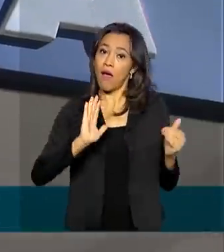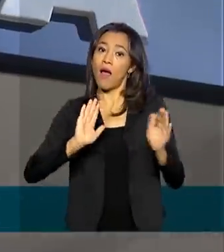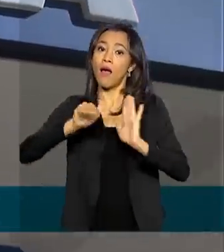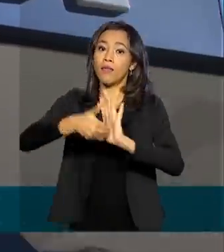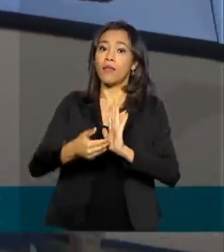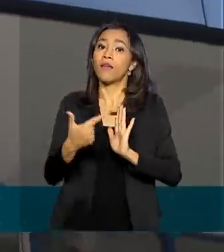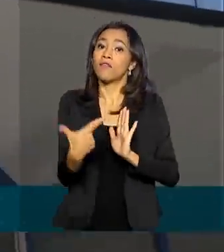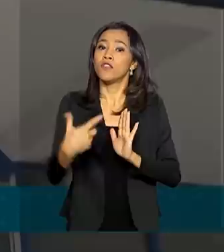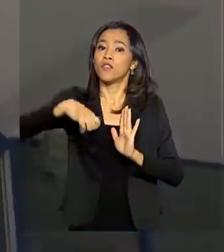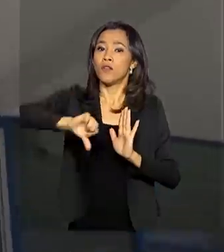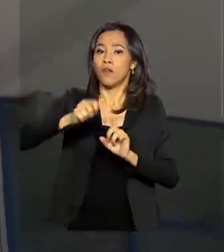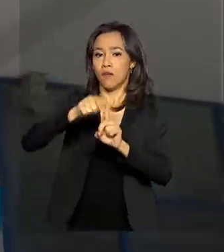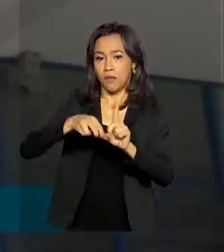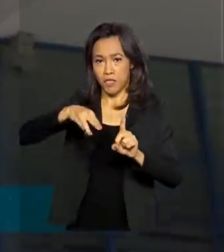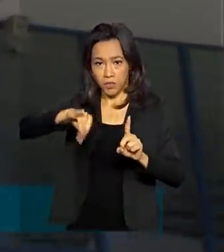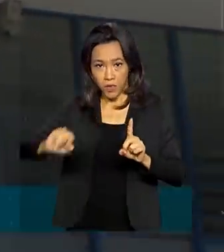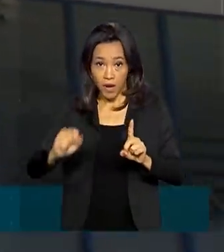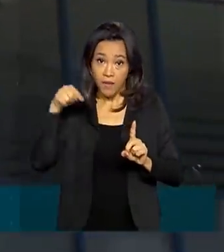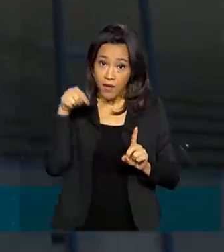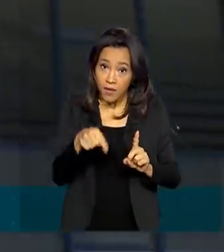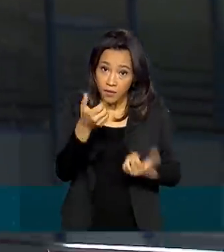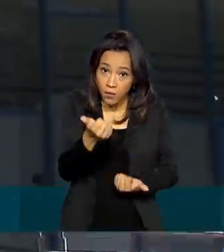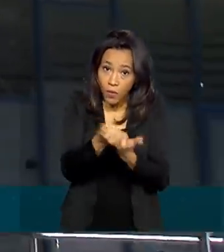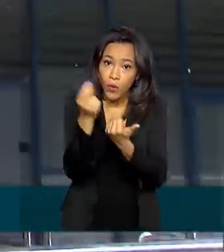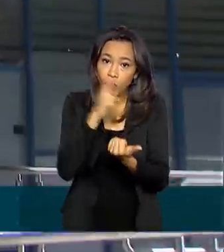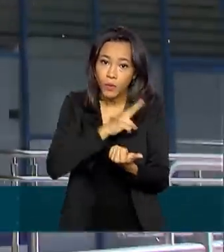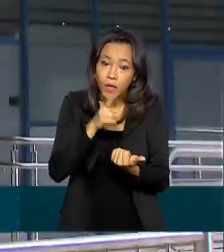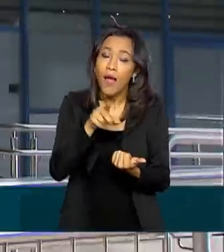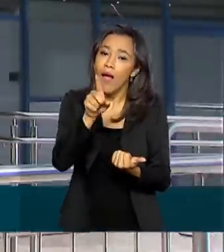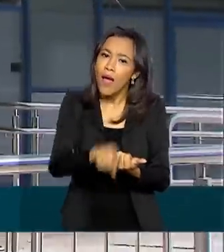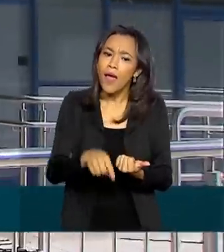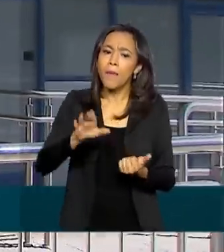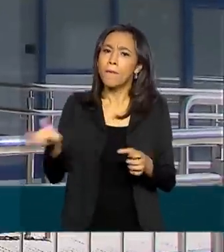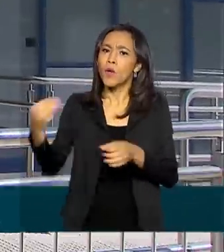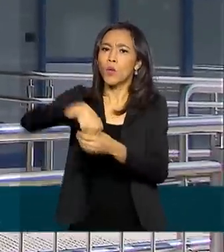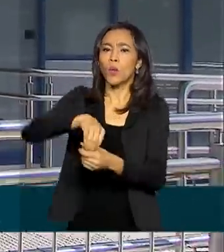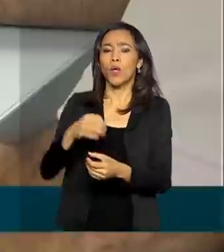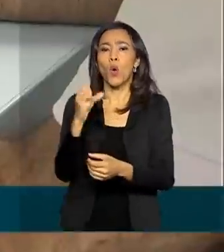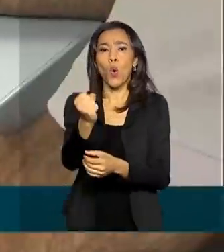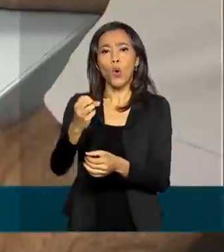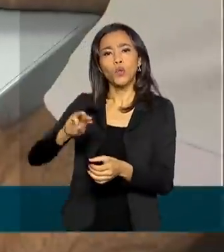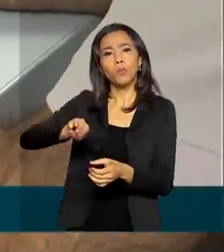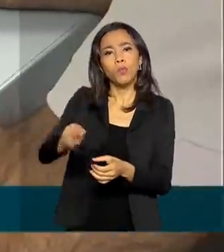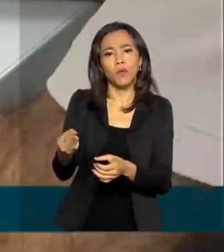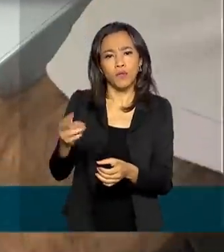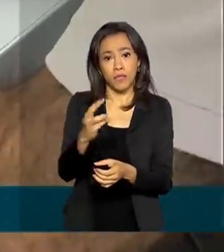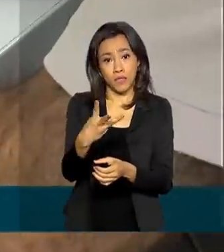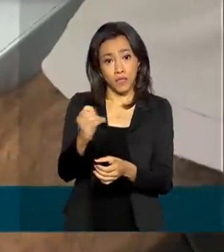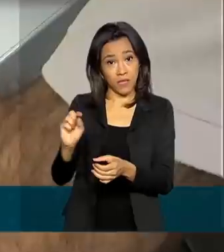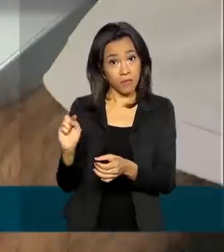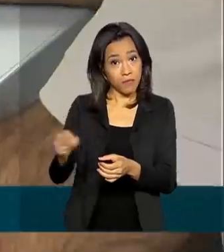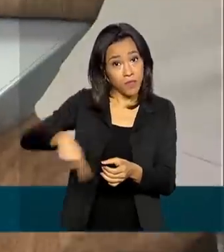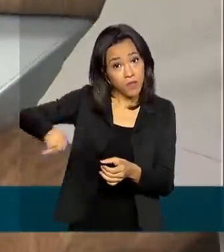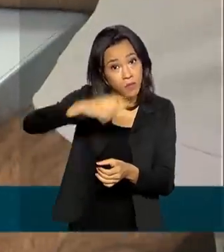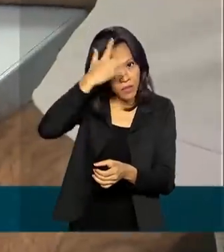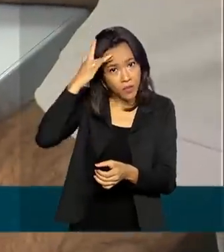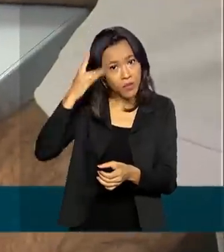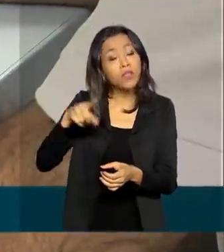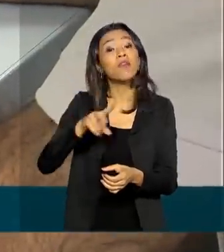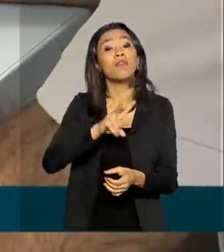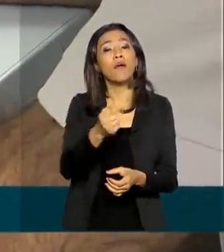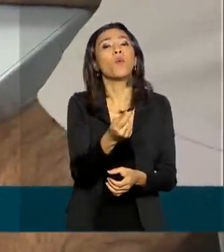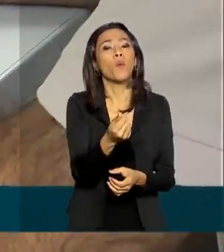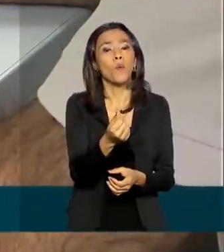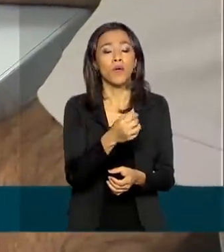29 de maio. O benefício inclui mais 8 milhões e 300 mil pessoas e vai custar 5